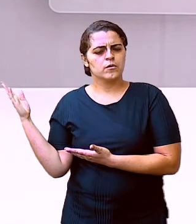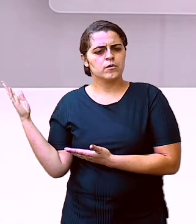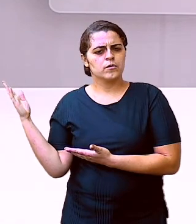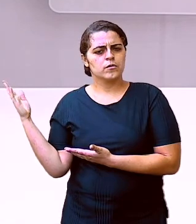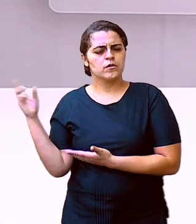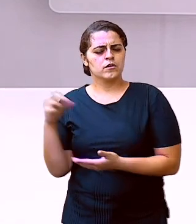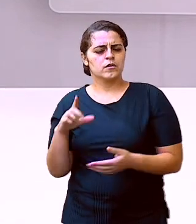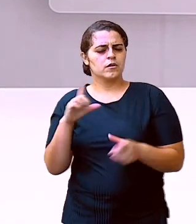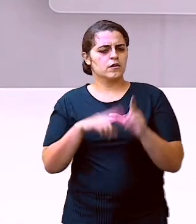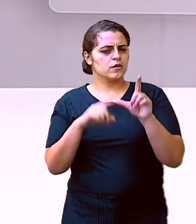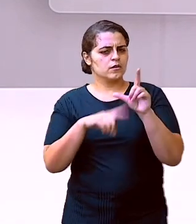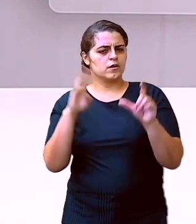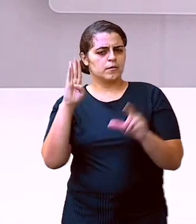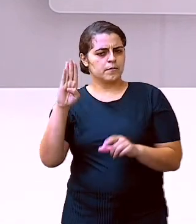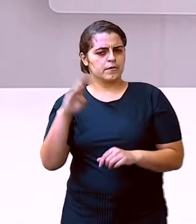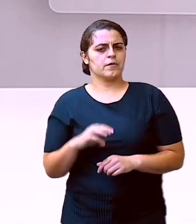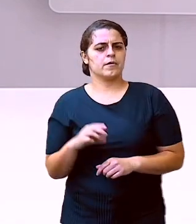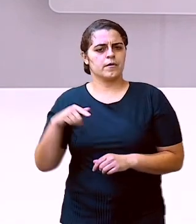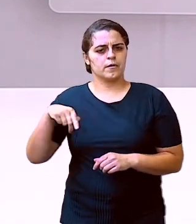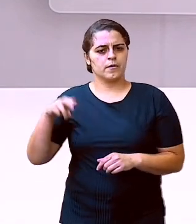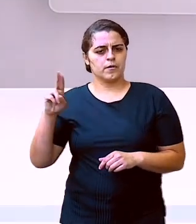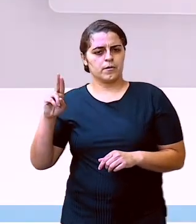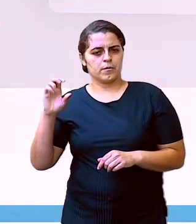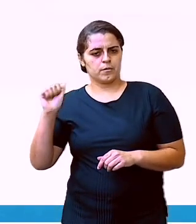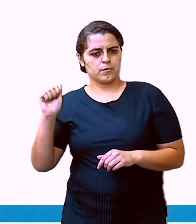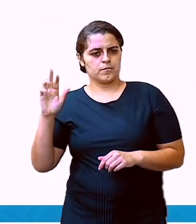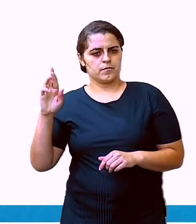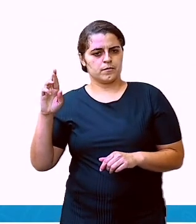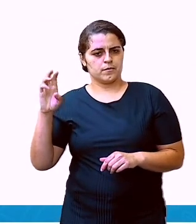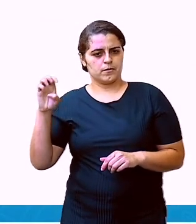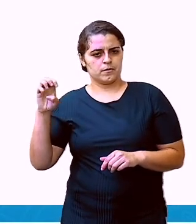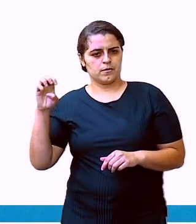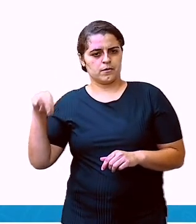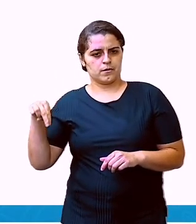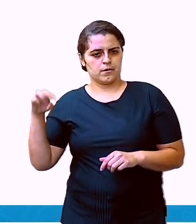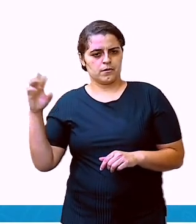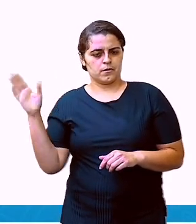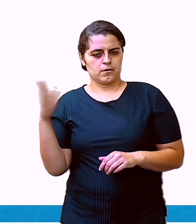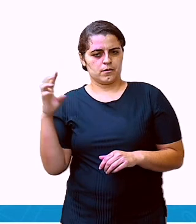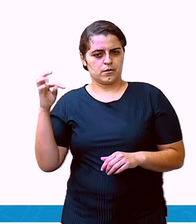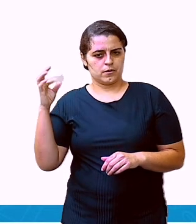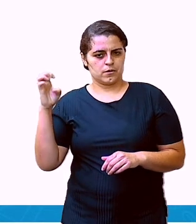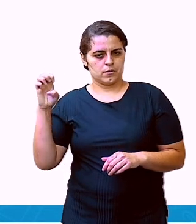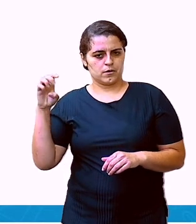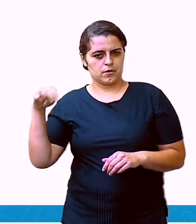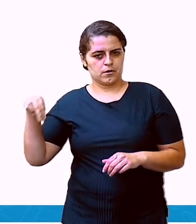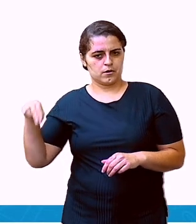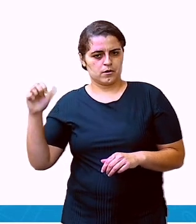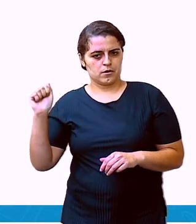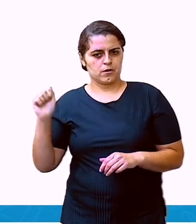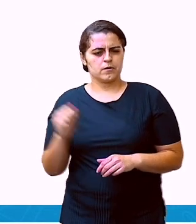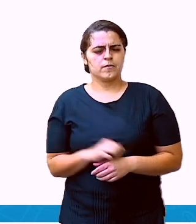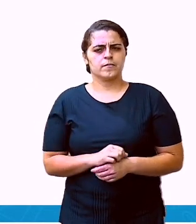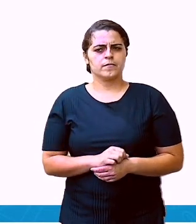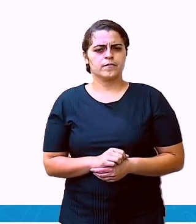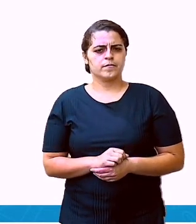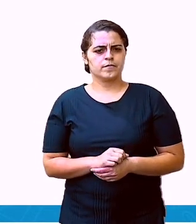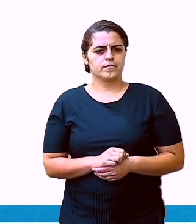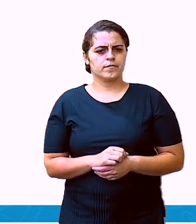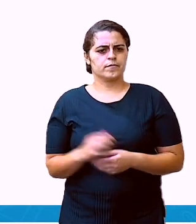Letra B. Qua-re-tena. Quarentena.